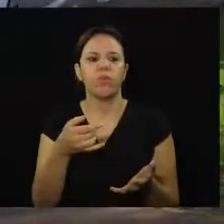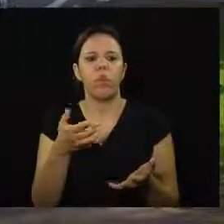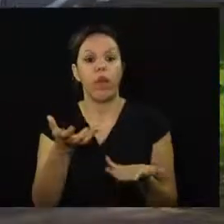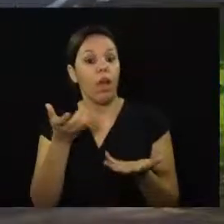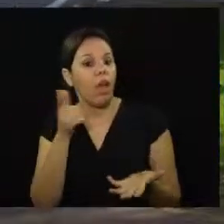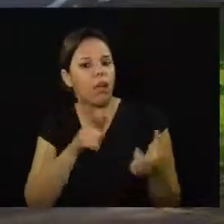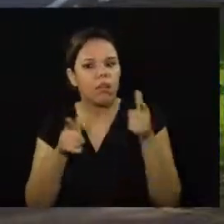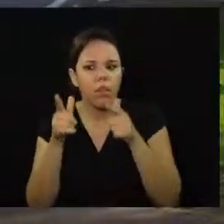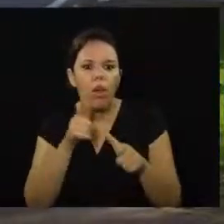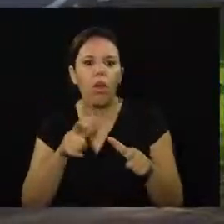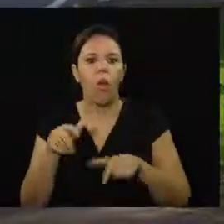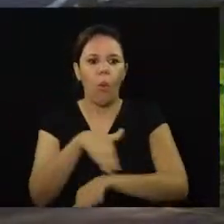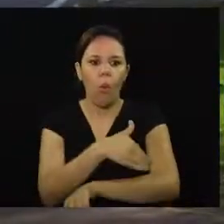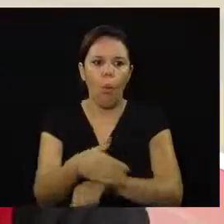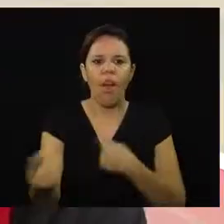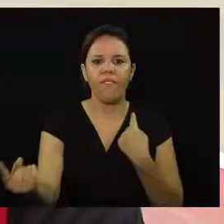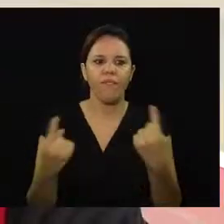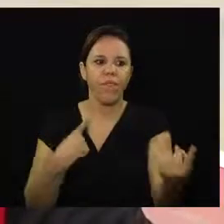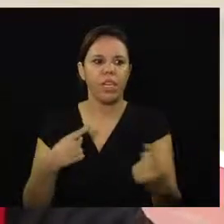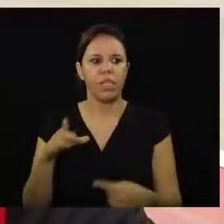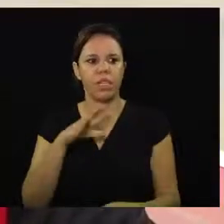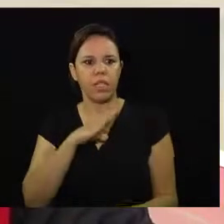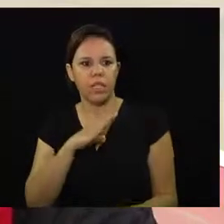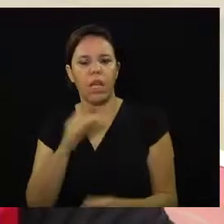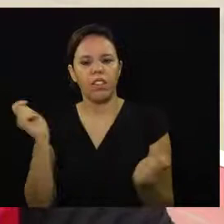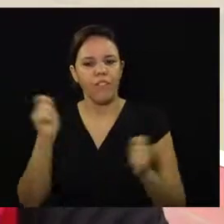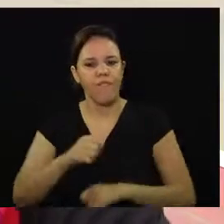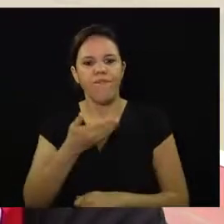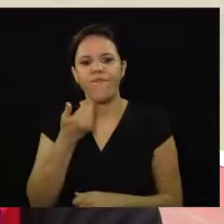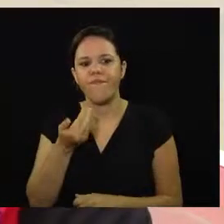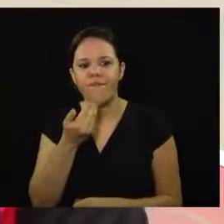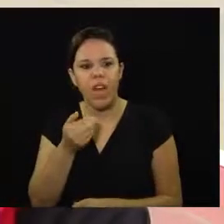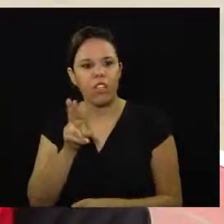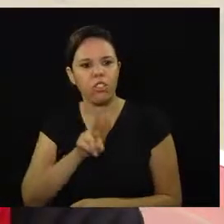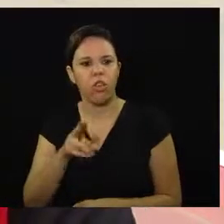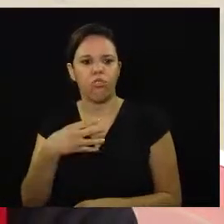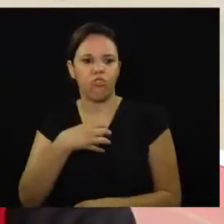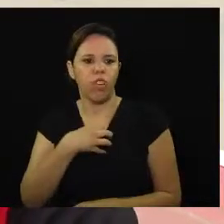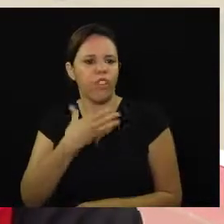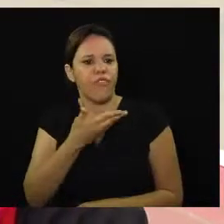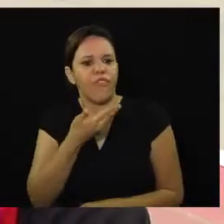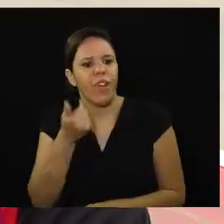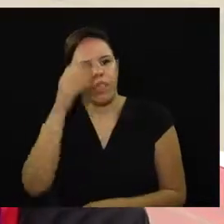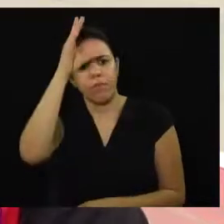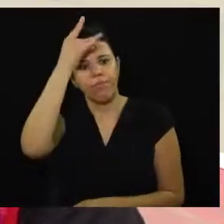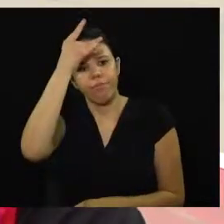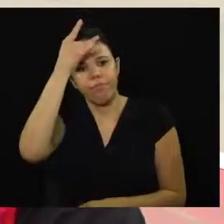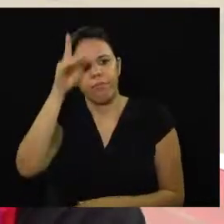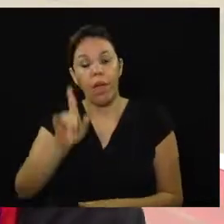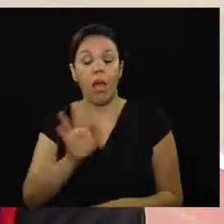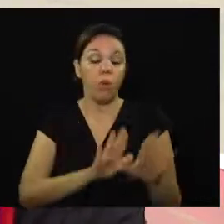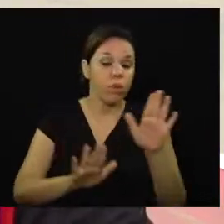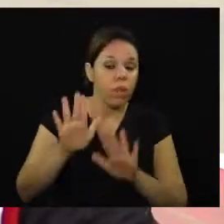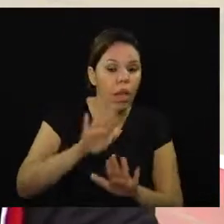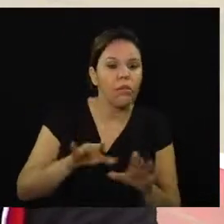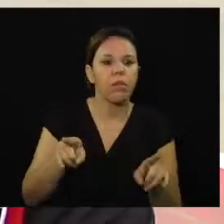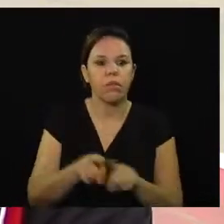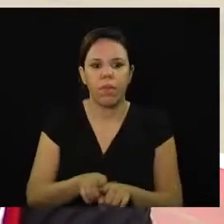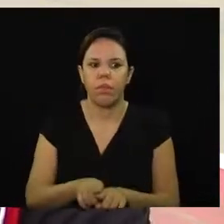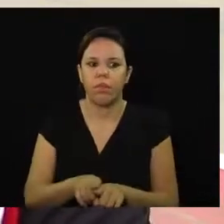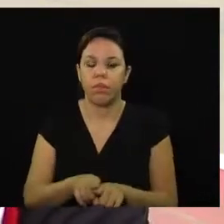ganhando as ruas e avenidas da cidade. É fácil de andar. Só pegar o jeito. Facinho. Só tomar cuidado também.